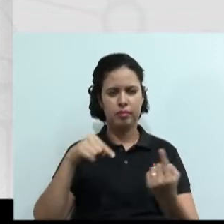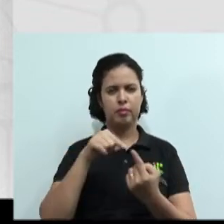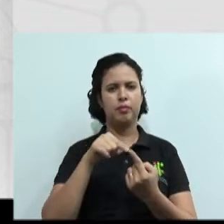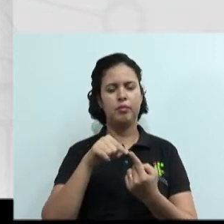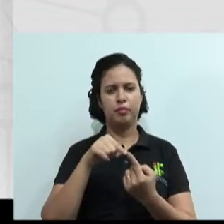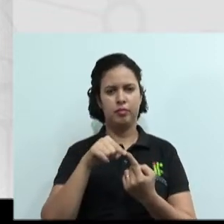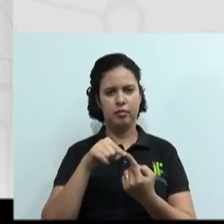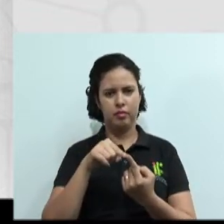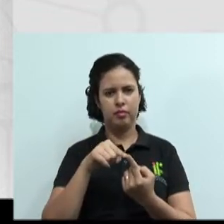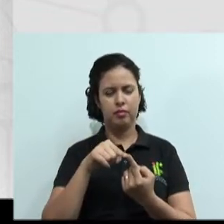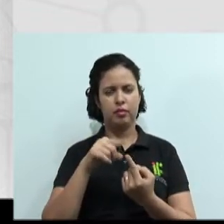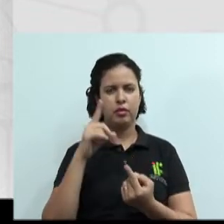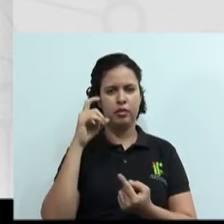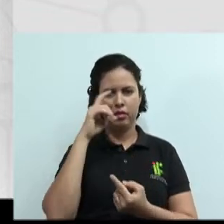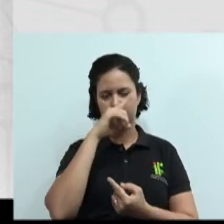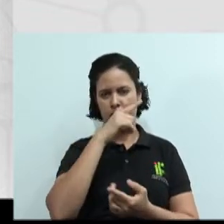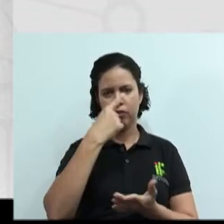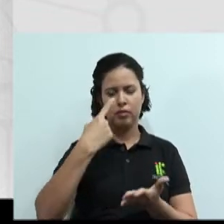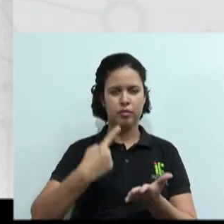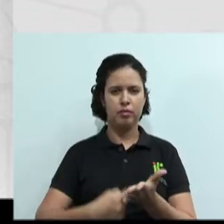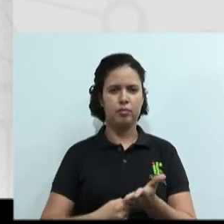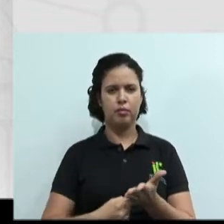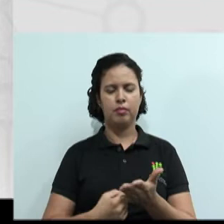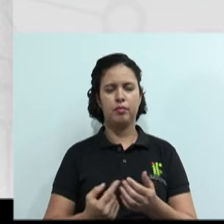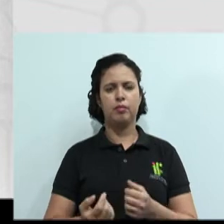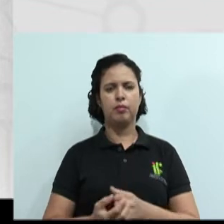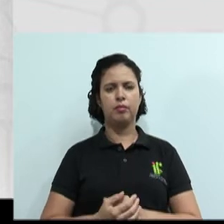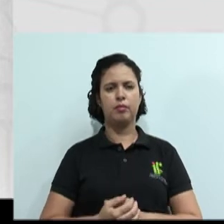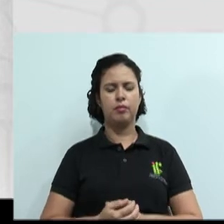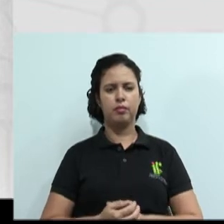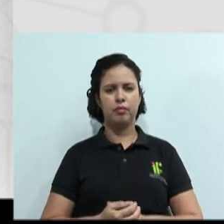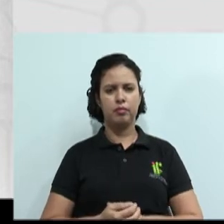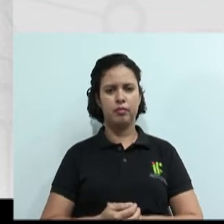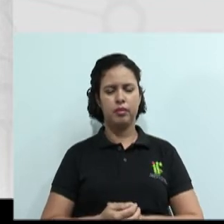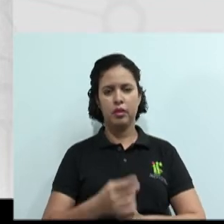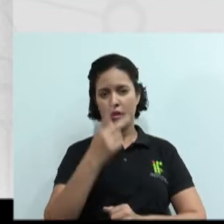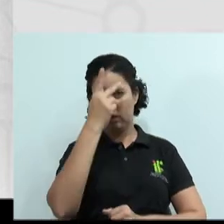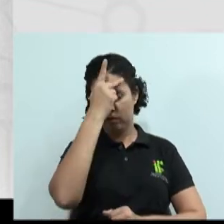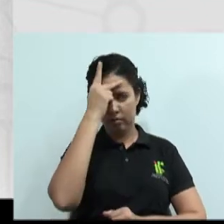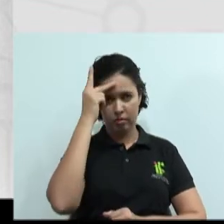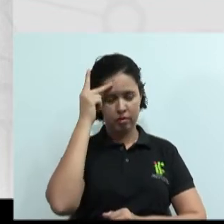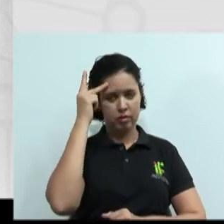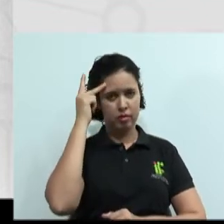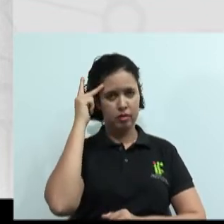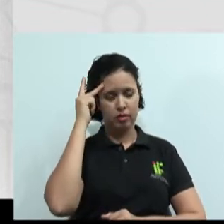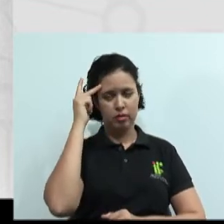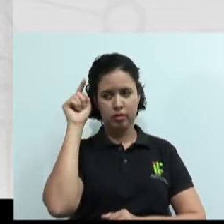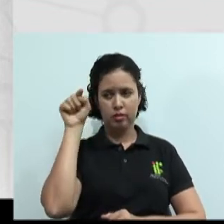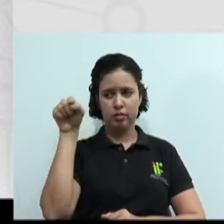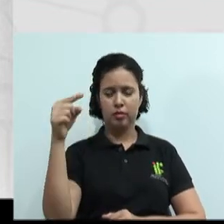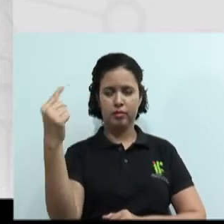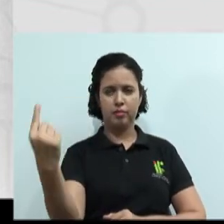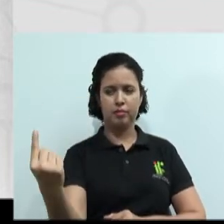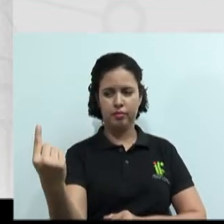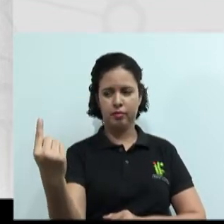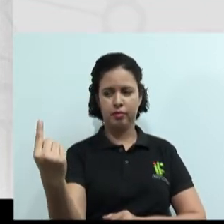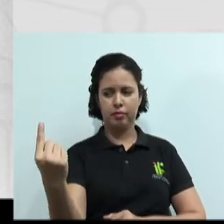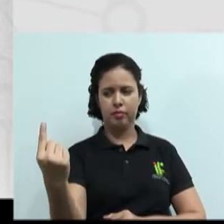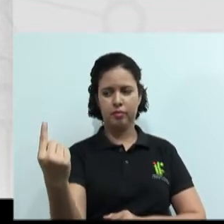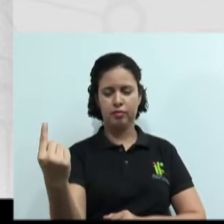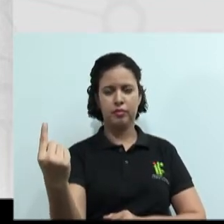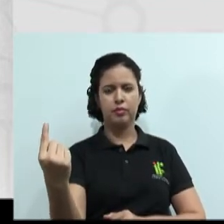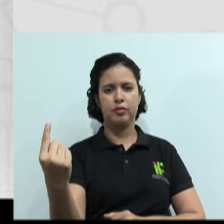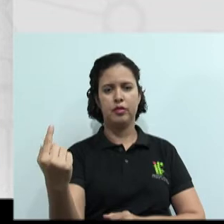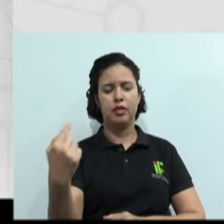difíceis para um acordo. A pessoa A quer algo que você não pode oferecer e você quer algo que ela não